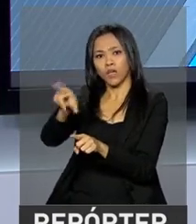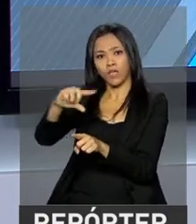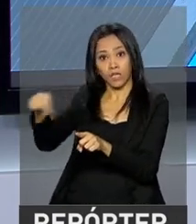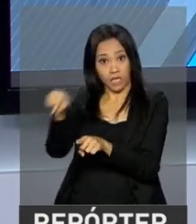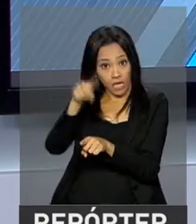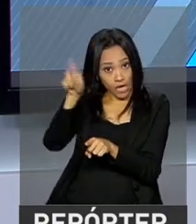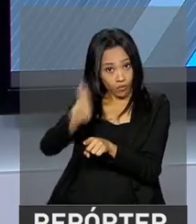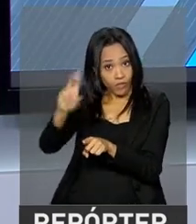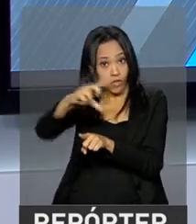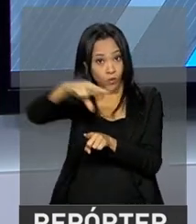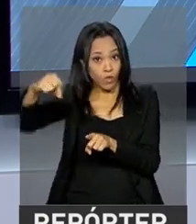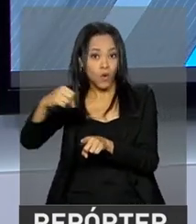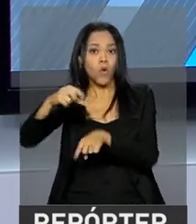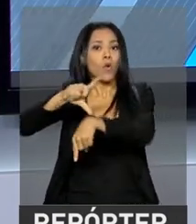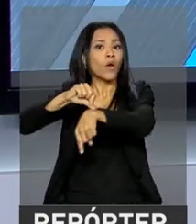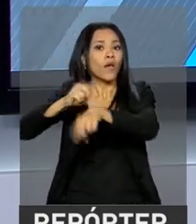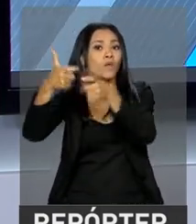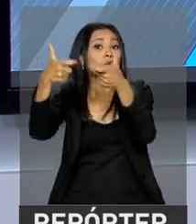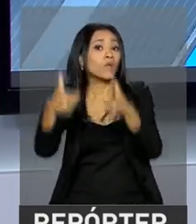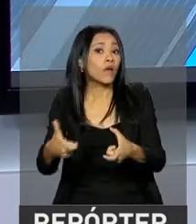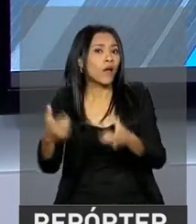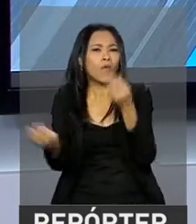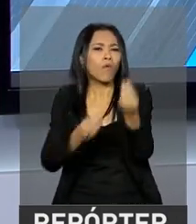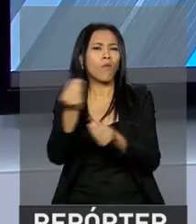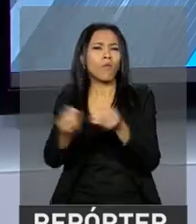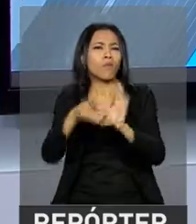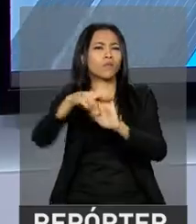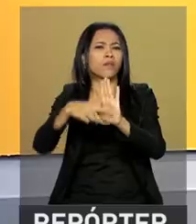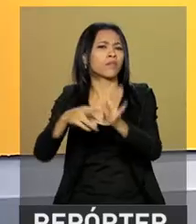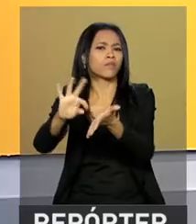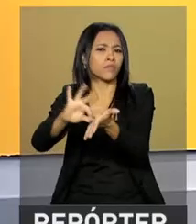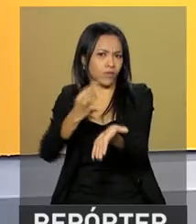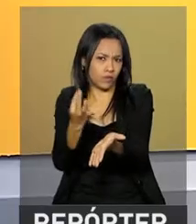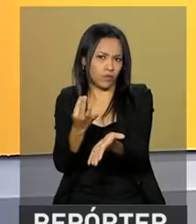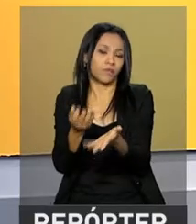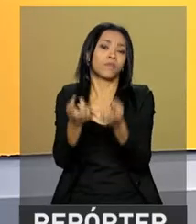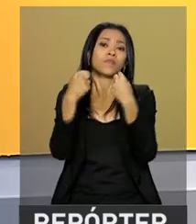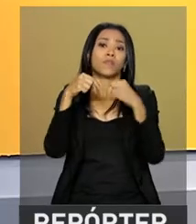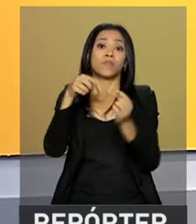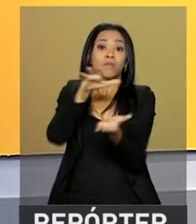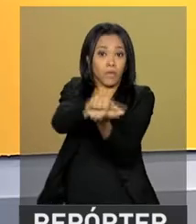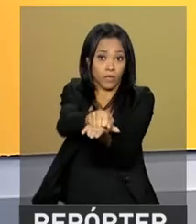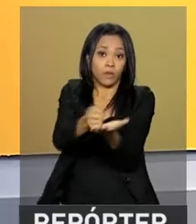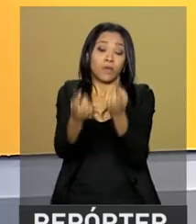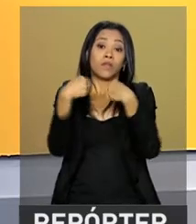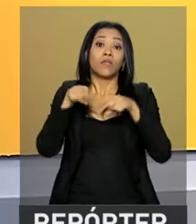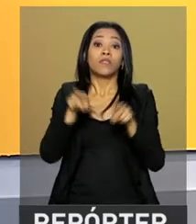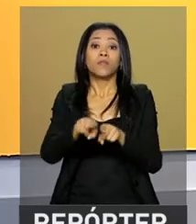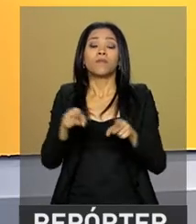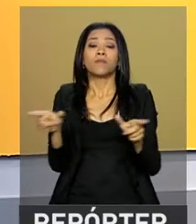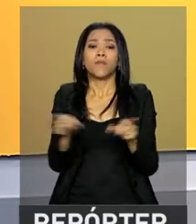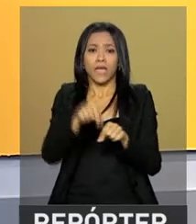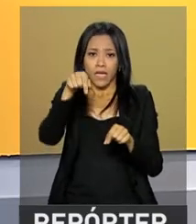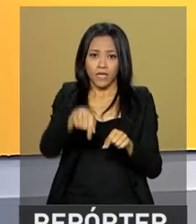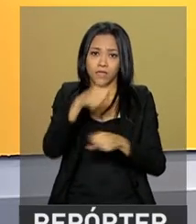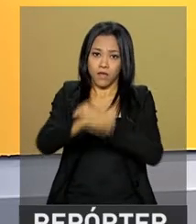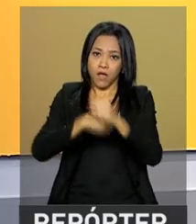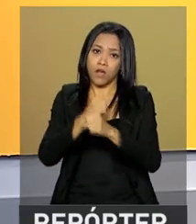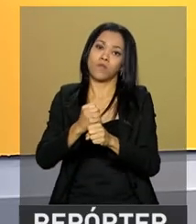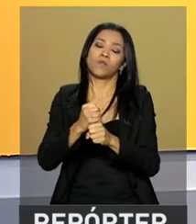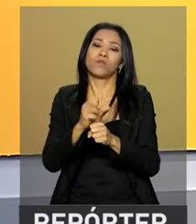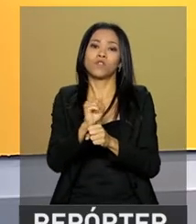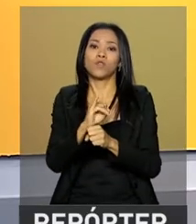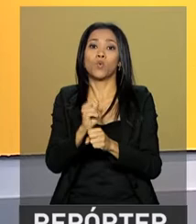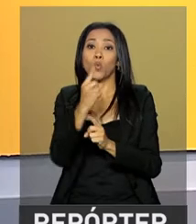o local, o horário e os procedimentos de matrícula. Para o segundo semestre deste ano, o SISU registrou 1 milhão e